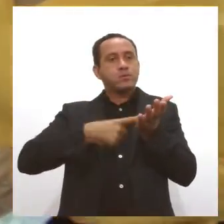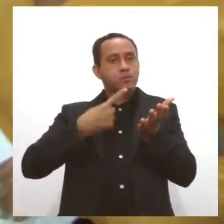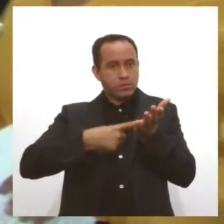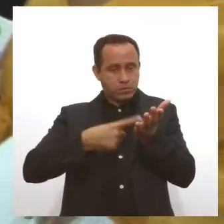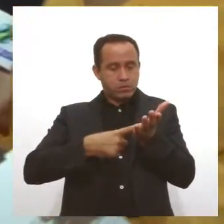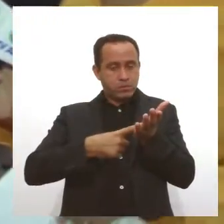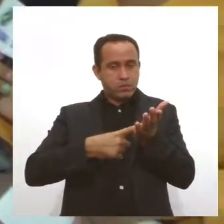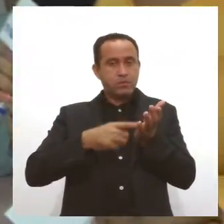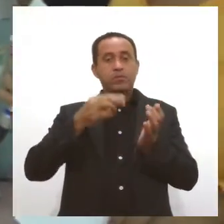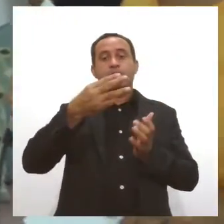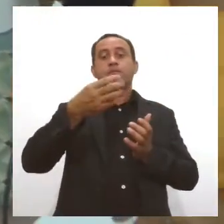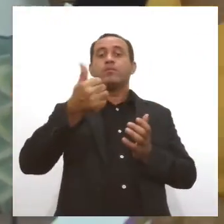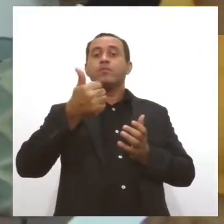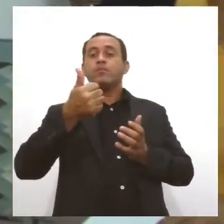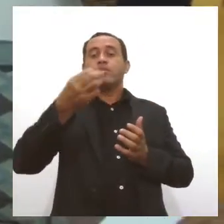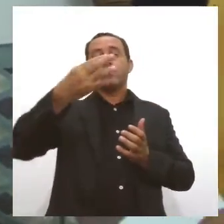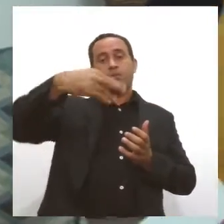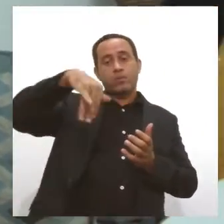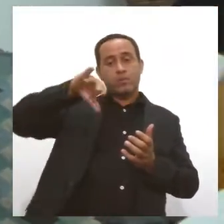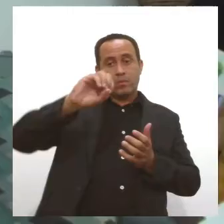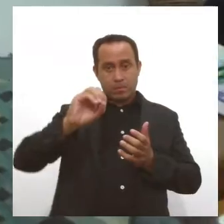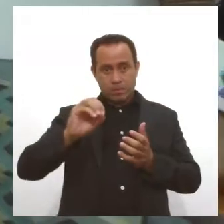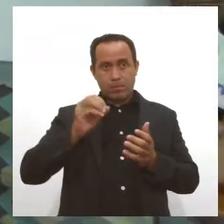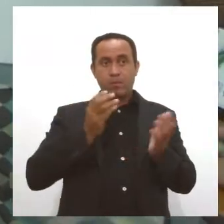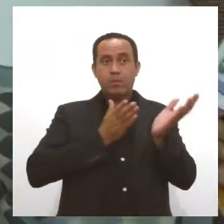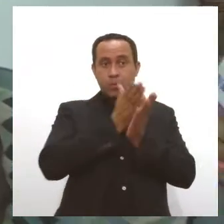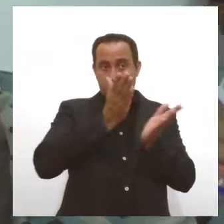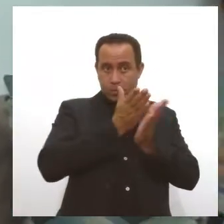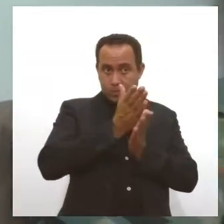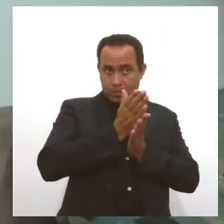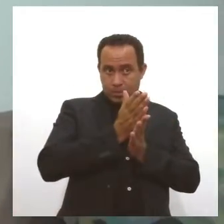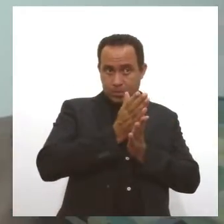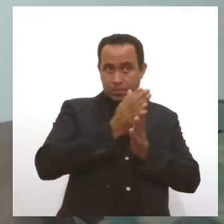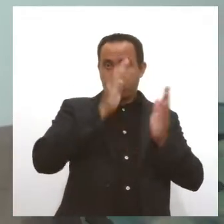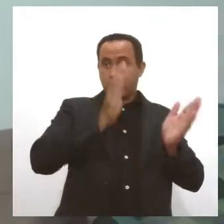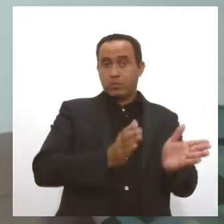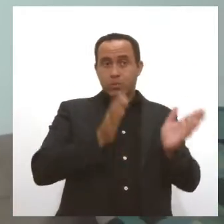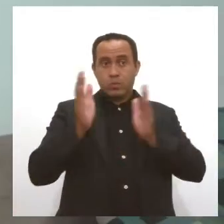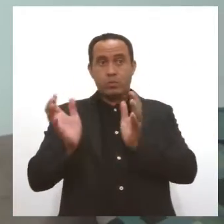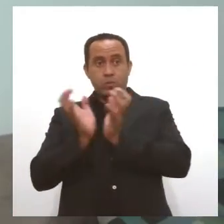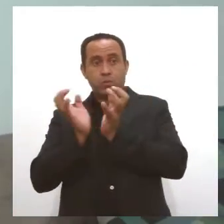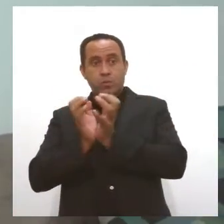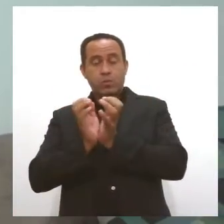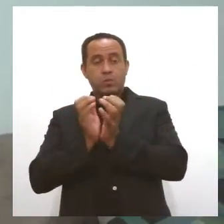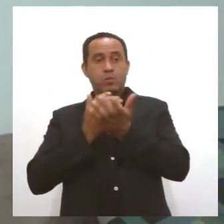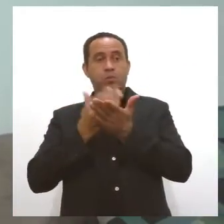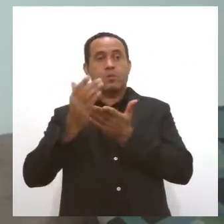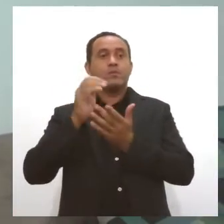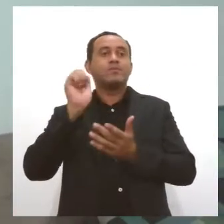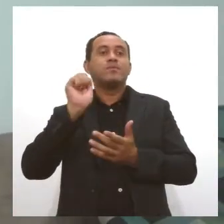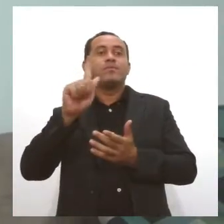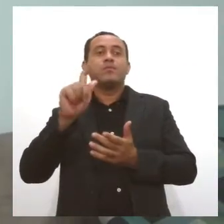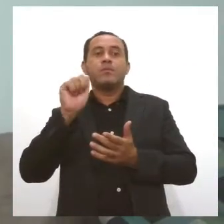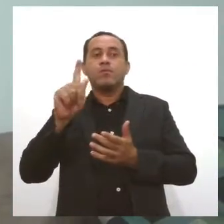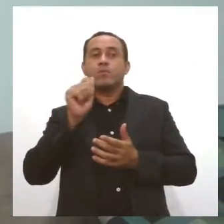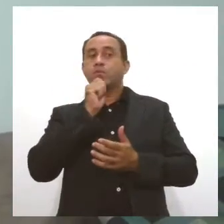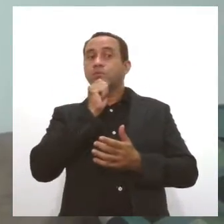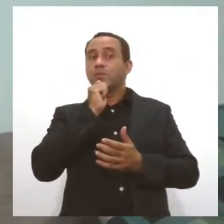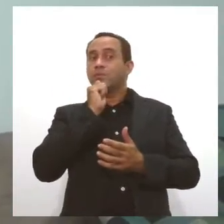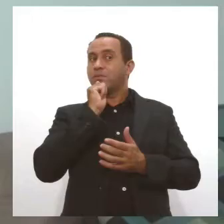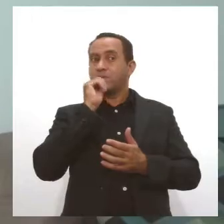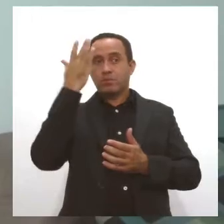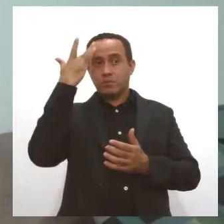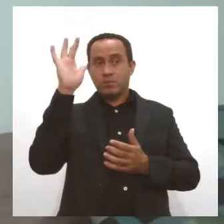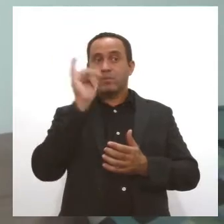a previsão para o dia 31 de maio, e os Recenseadores para o início do censo que se dá em agosto. A gente não tem ainda uma data ao certo. Mas de que